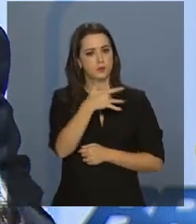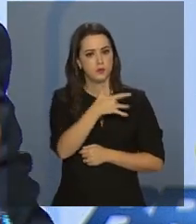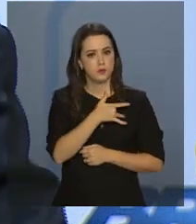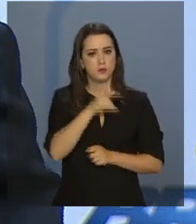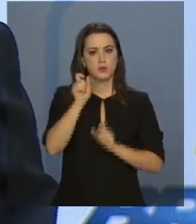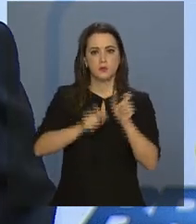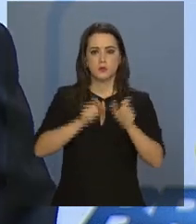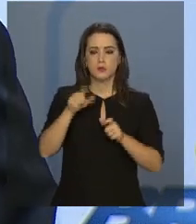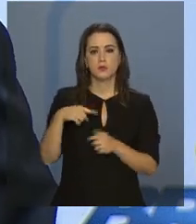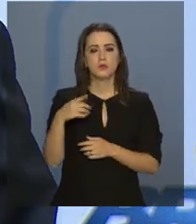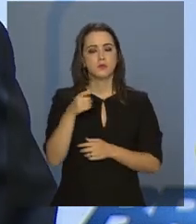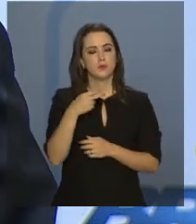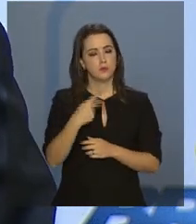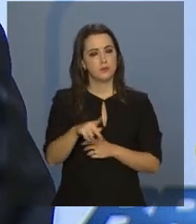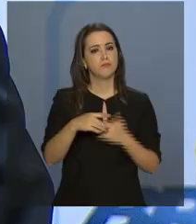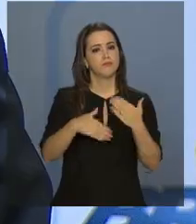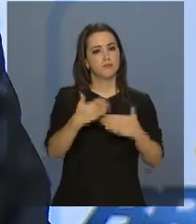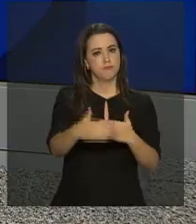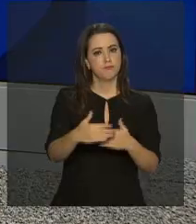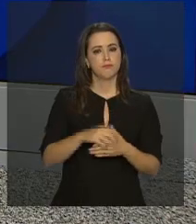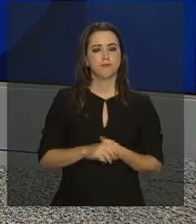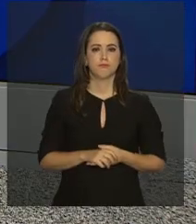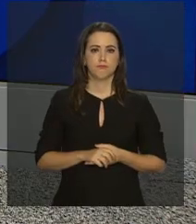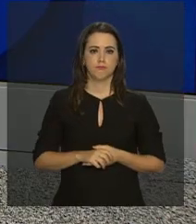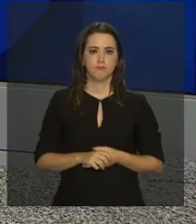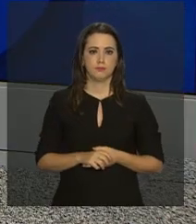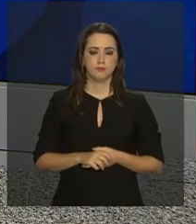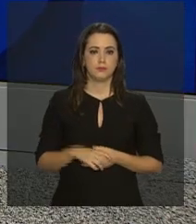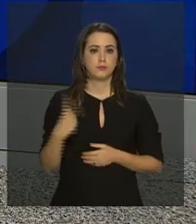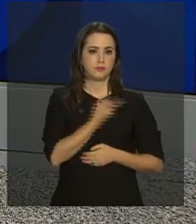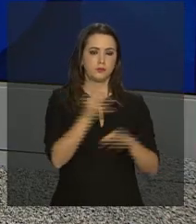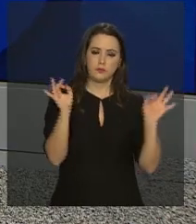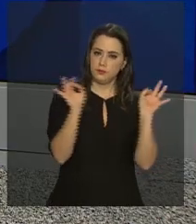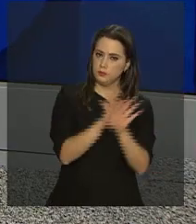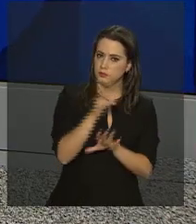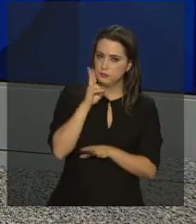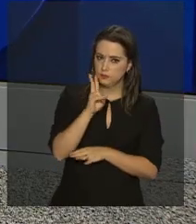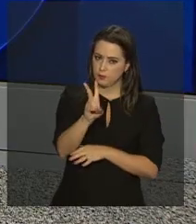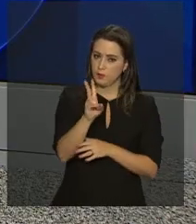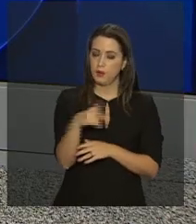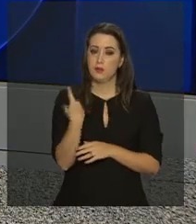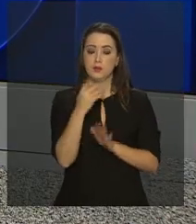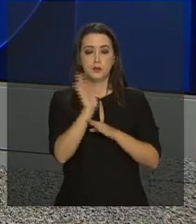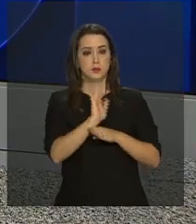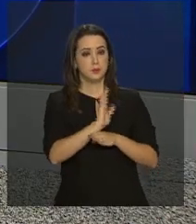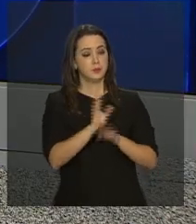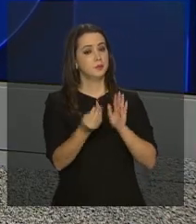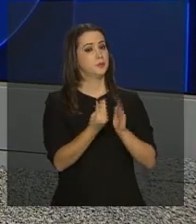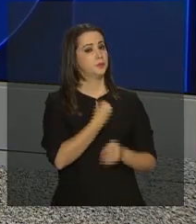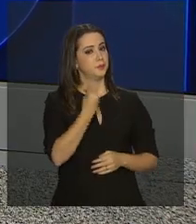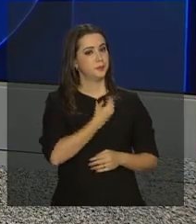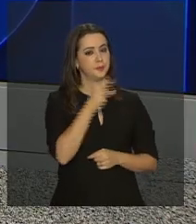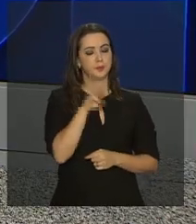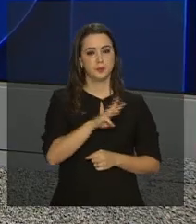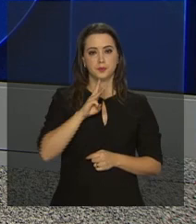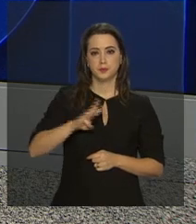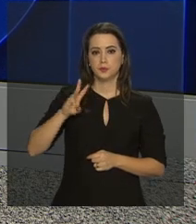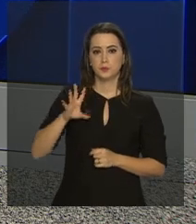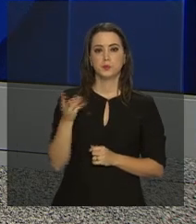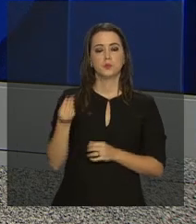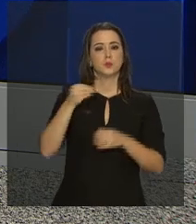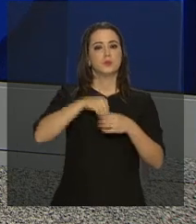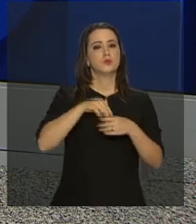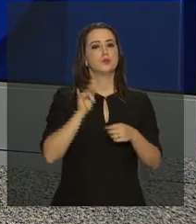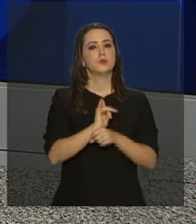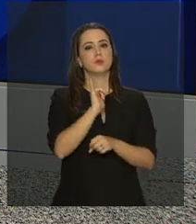saúde, das suas consequências. Nós ficamos por aqui. Você acompanha a nossa programação ao vivo pelo site da